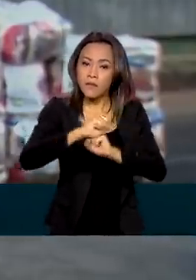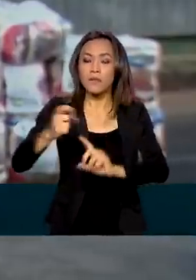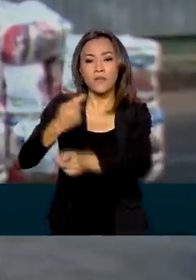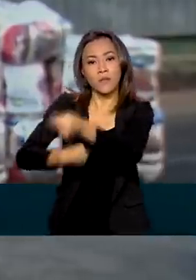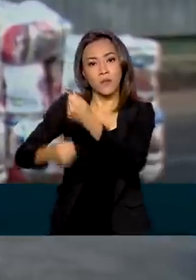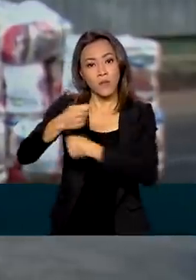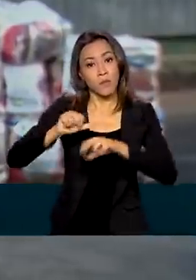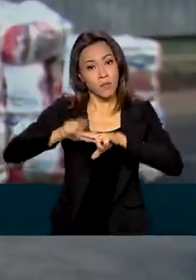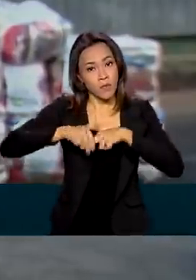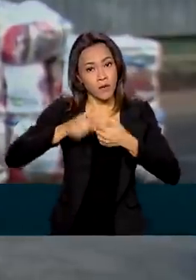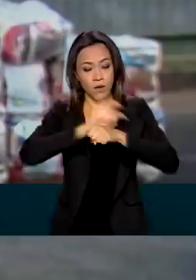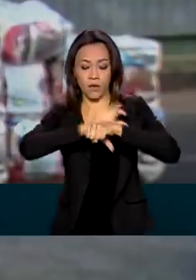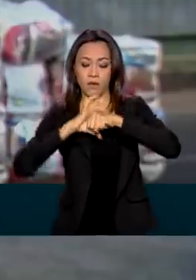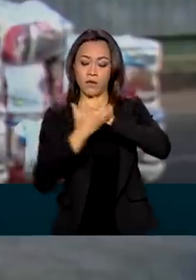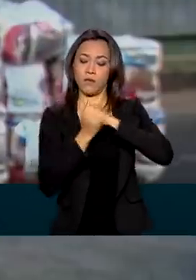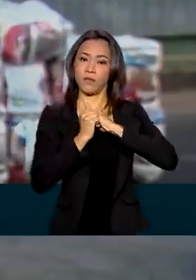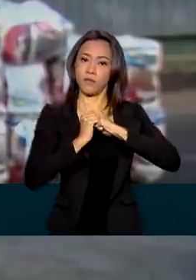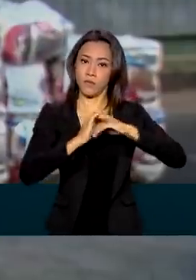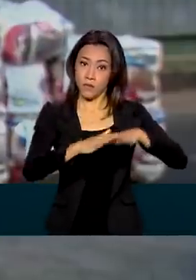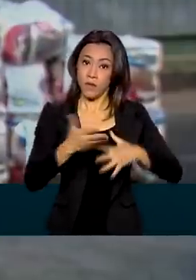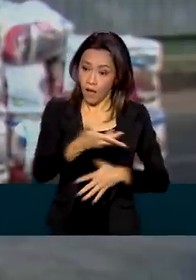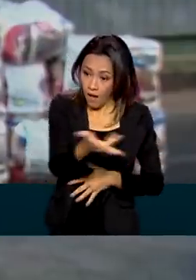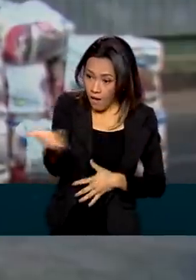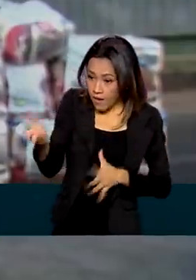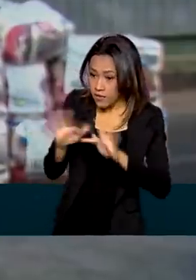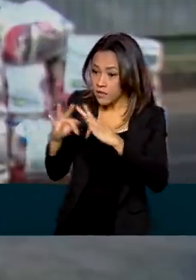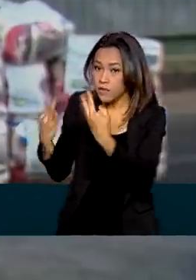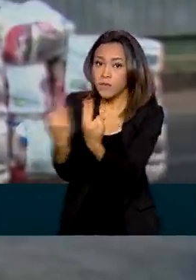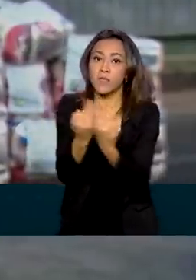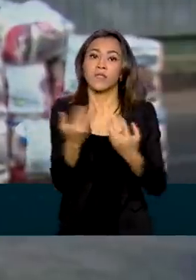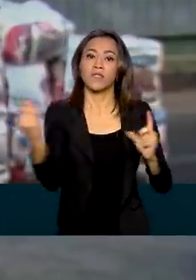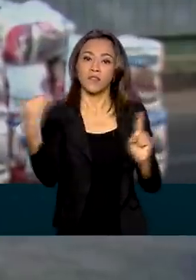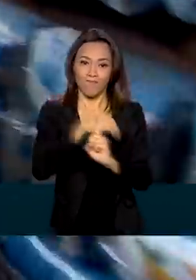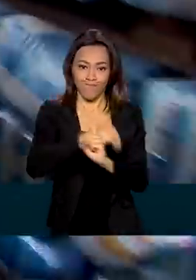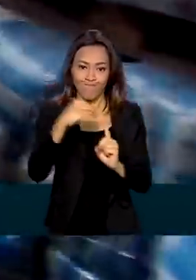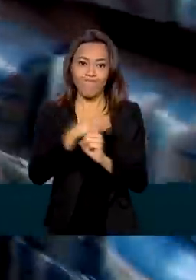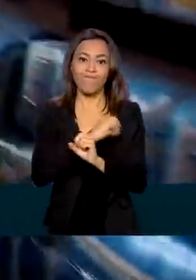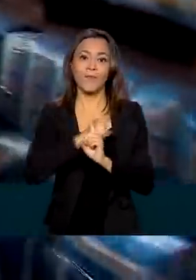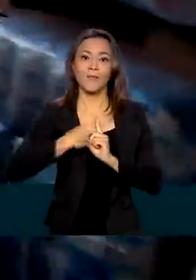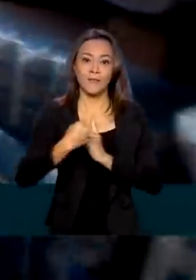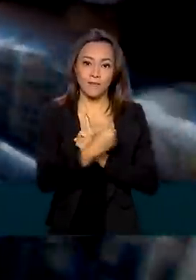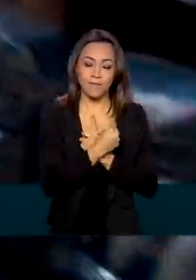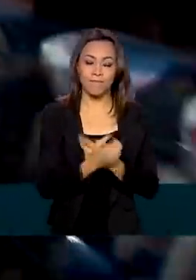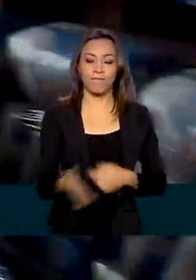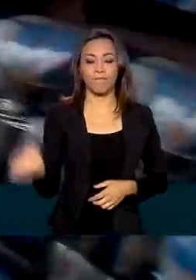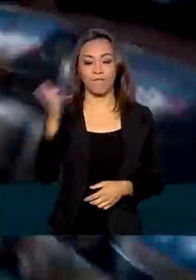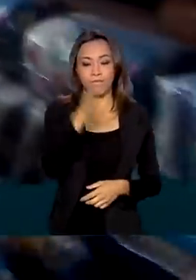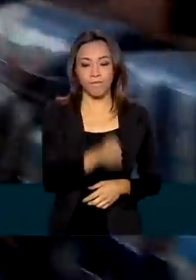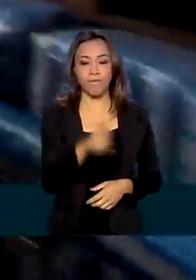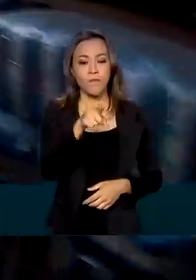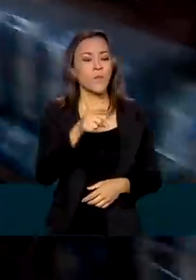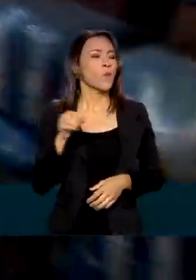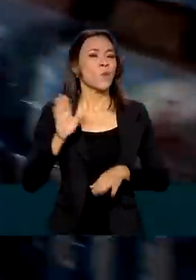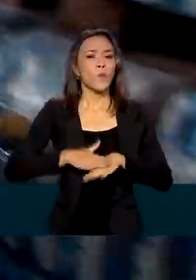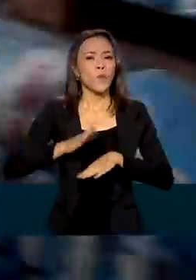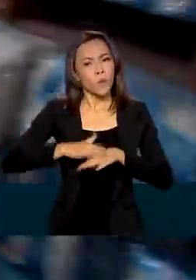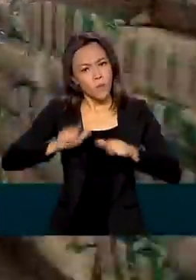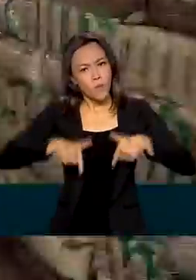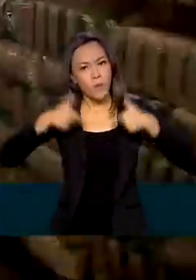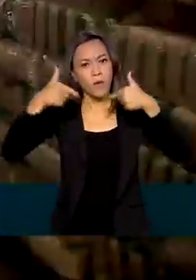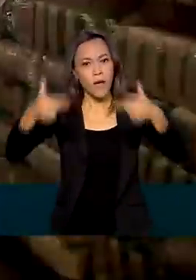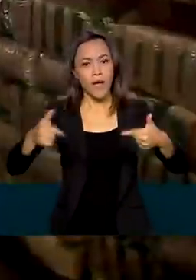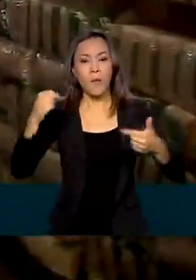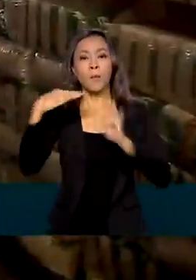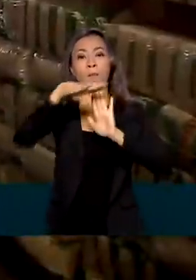-19 a famílias em situação de vulnerabilidade social. A iniciativa é parte do Brasil Fraterno,